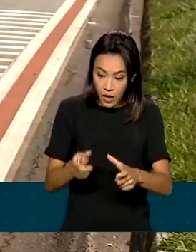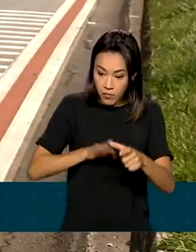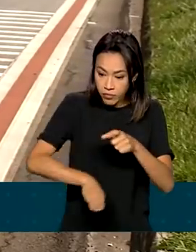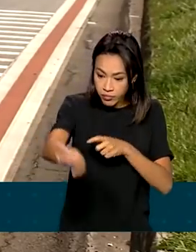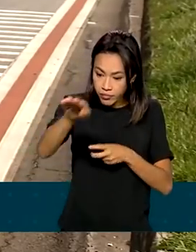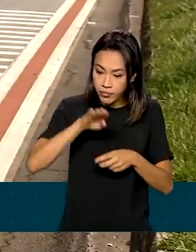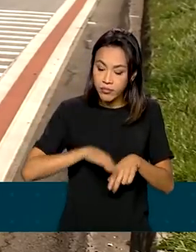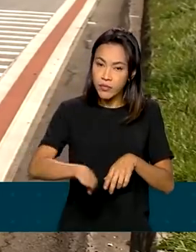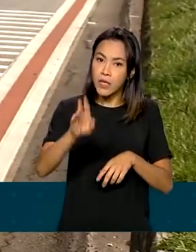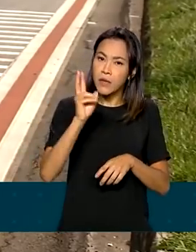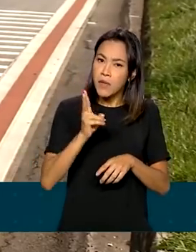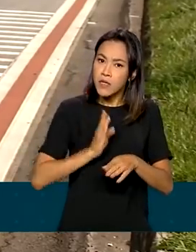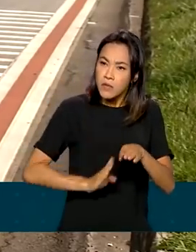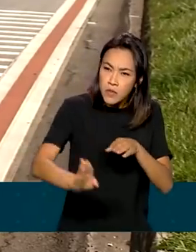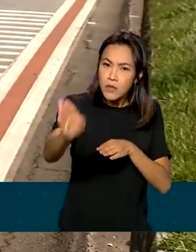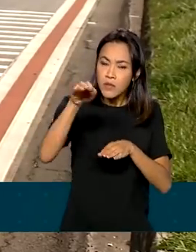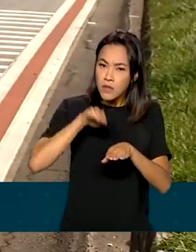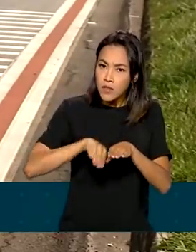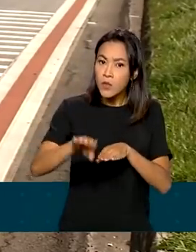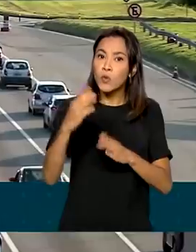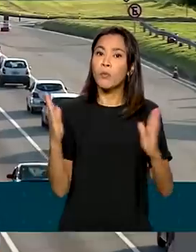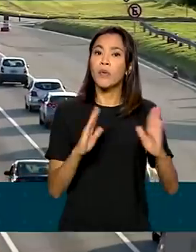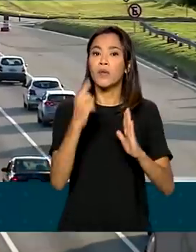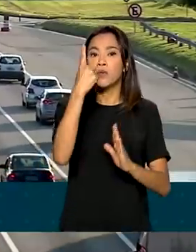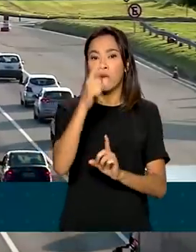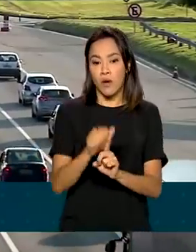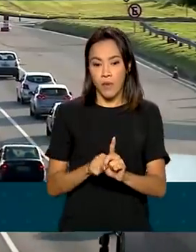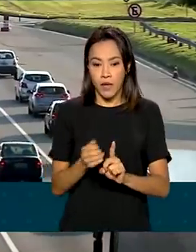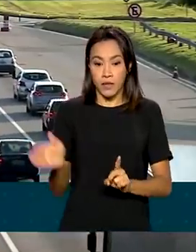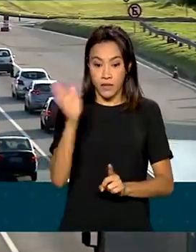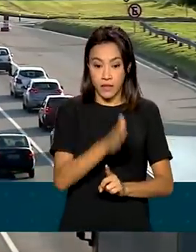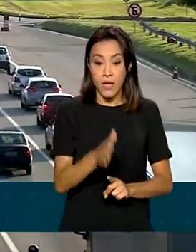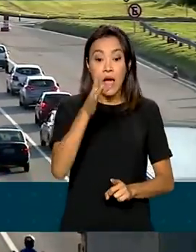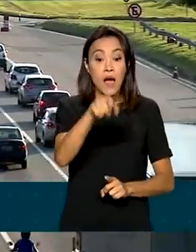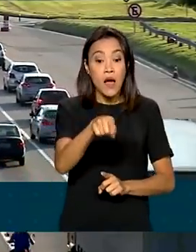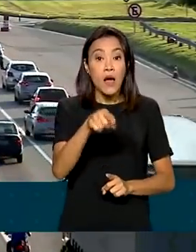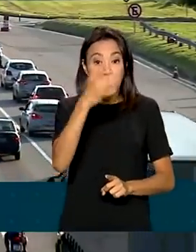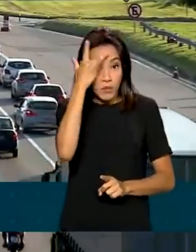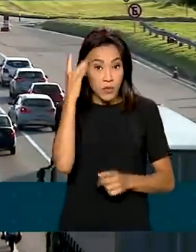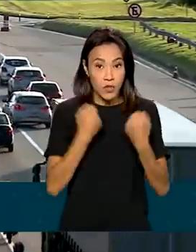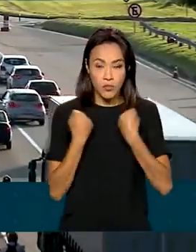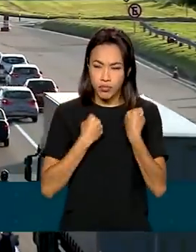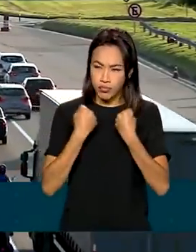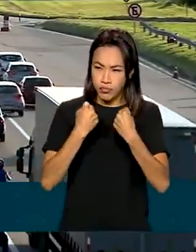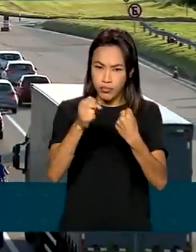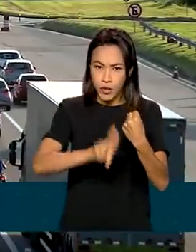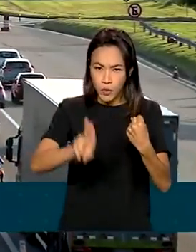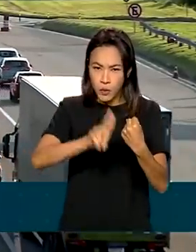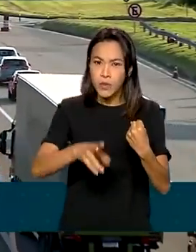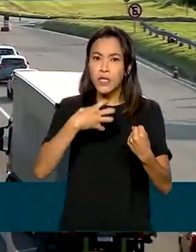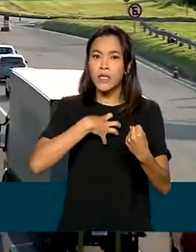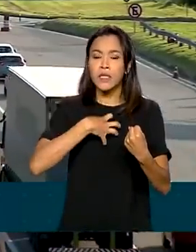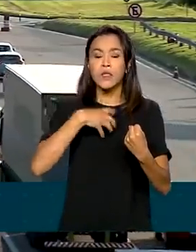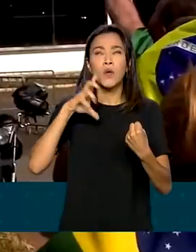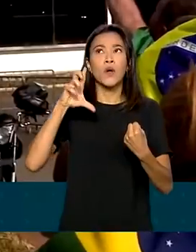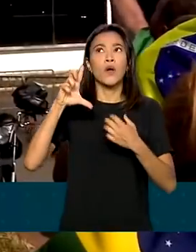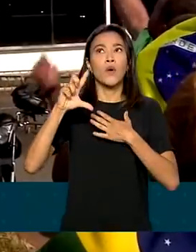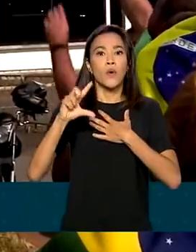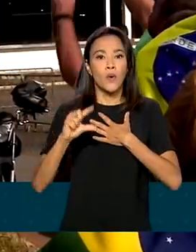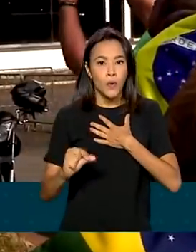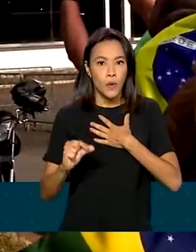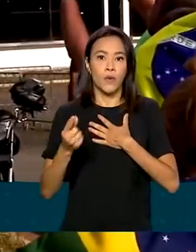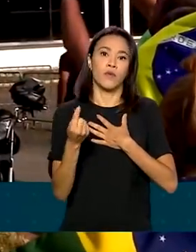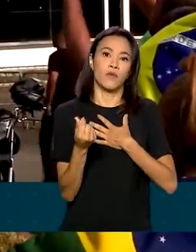mesmo sentido, dentro do período de um mês. Os motoristas que pegam a estrada com frequência já sentem o alívio no bolso. Os